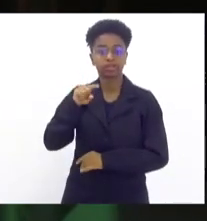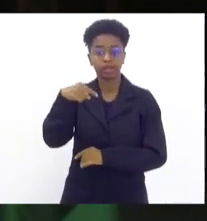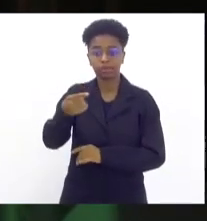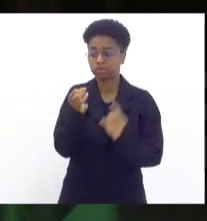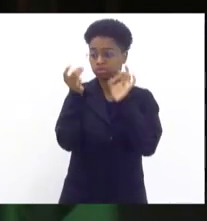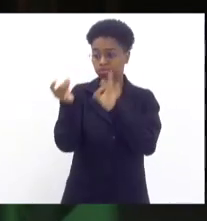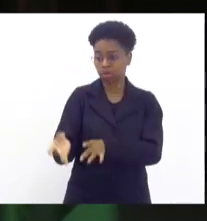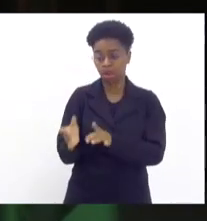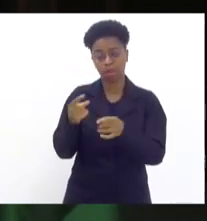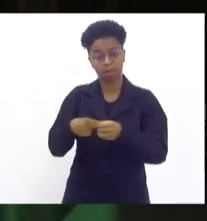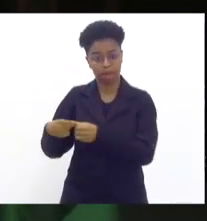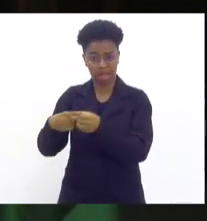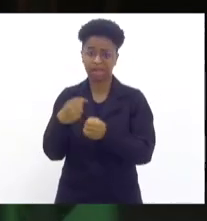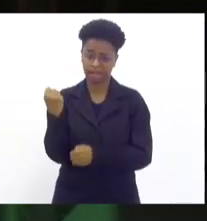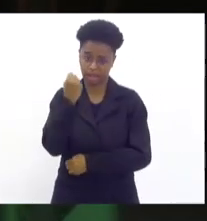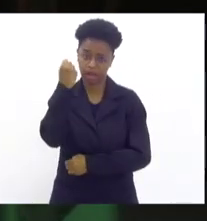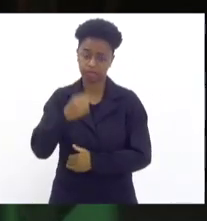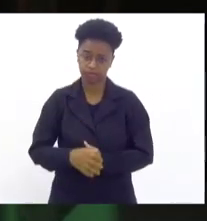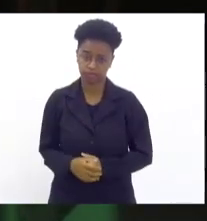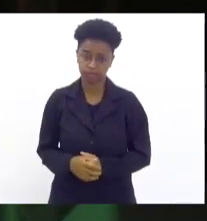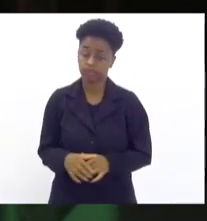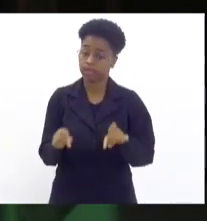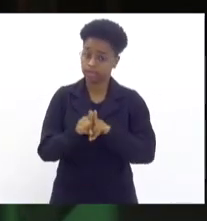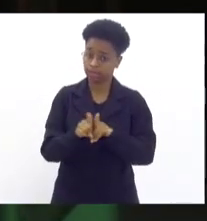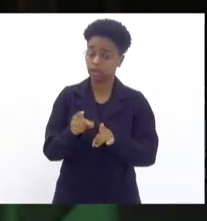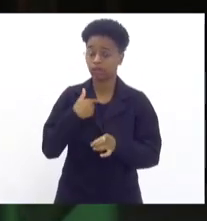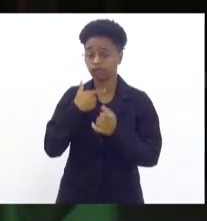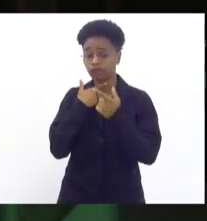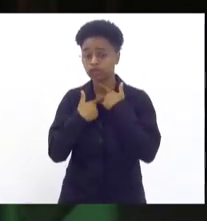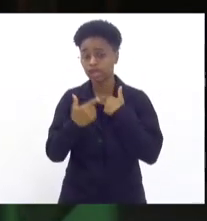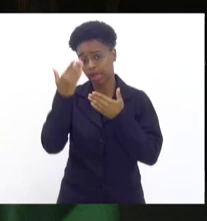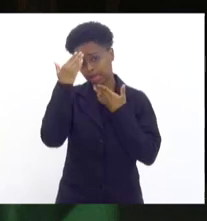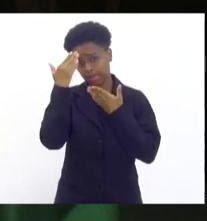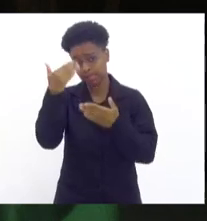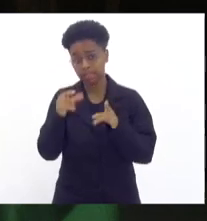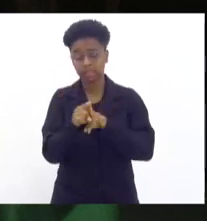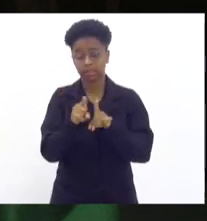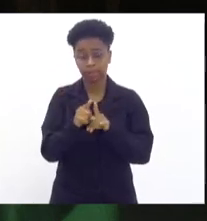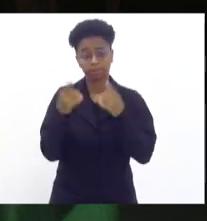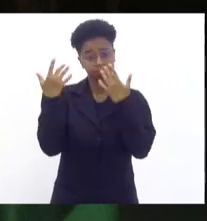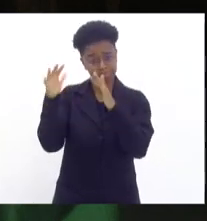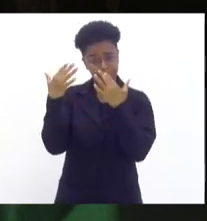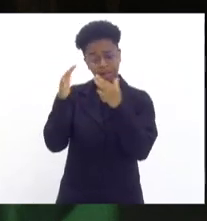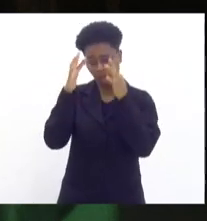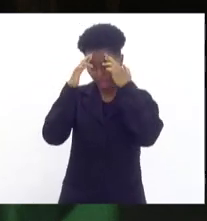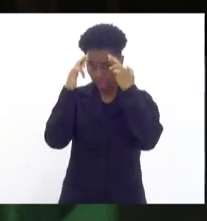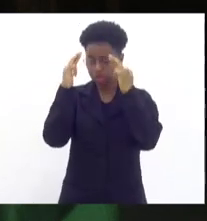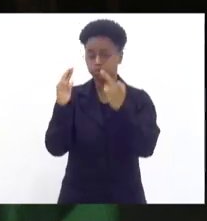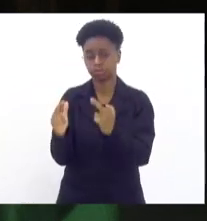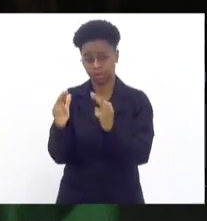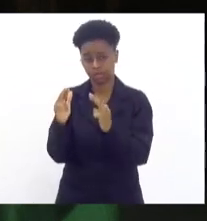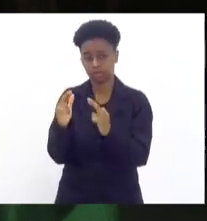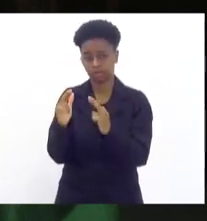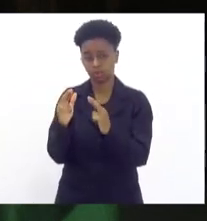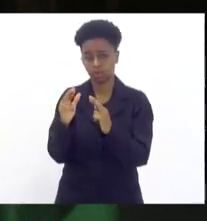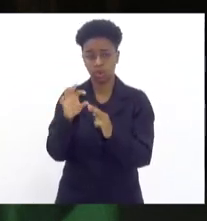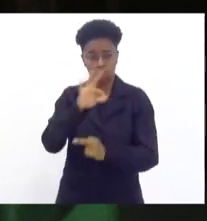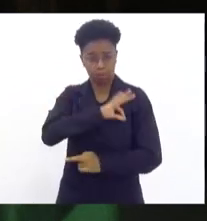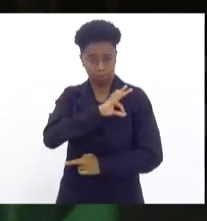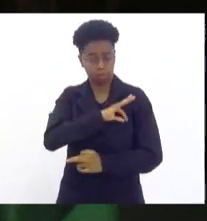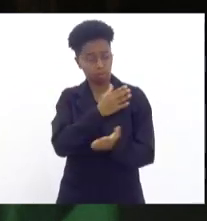isso é muito grave. E queria agradecer e dar aqui o meu aplauso e todo o respeito às forças